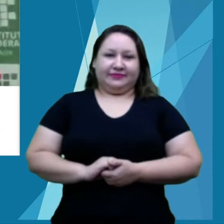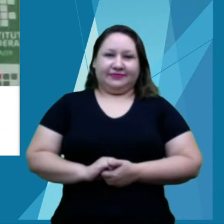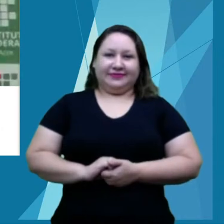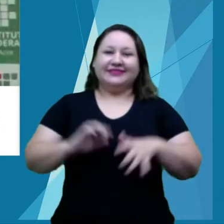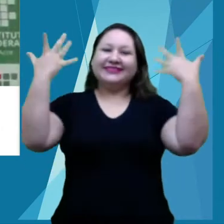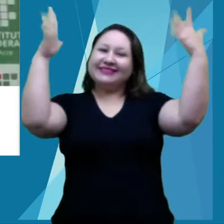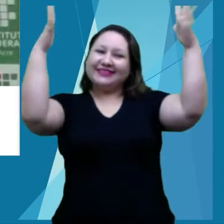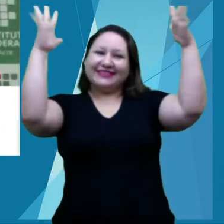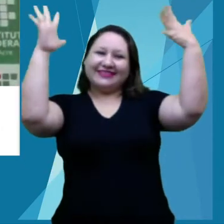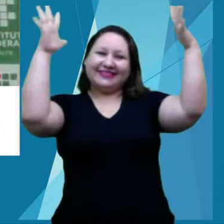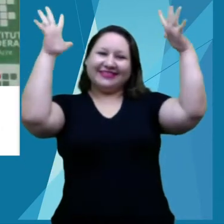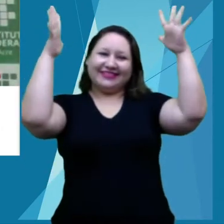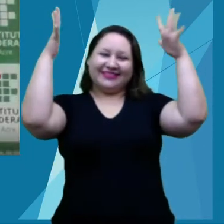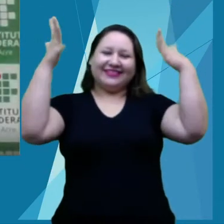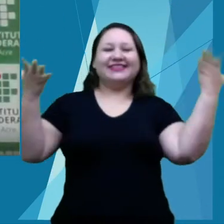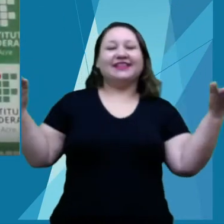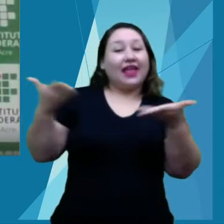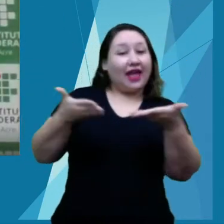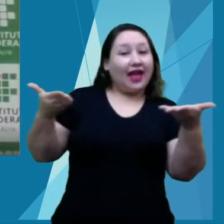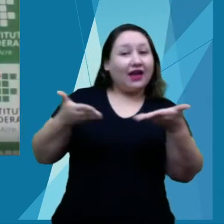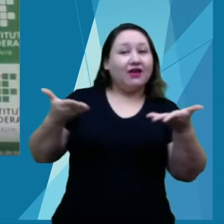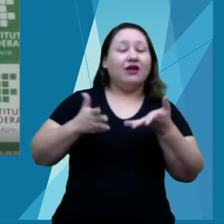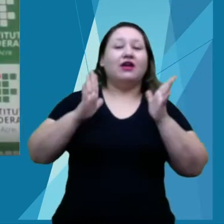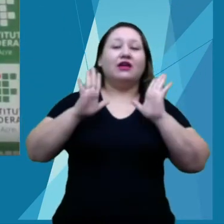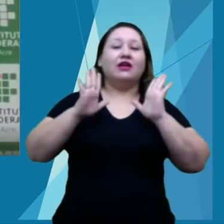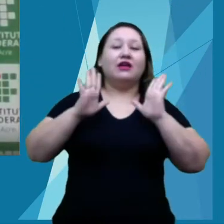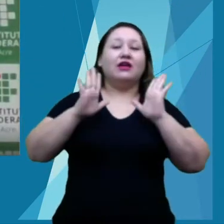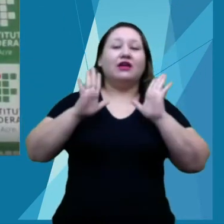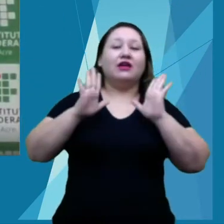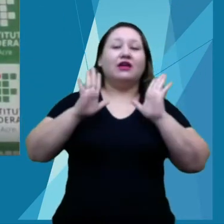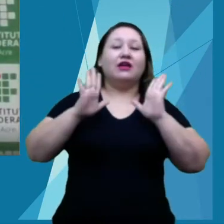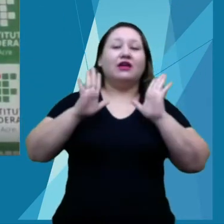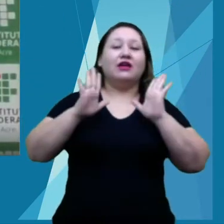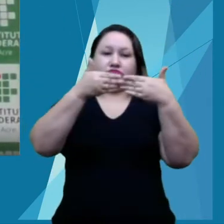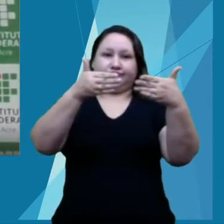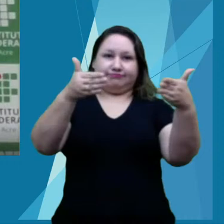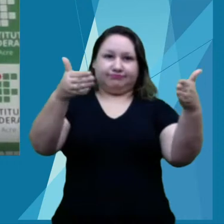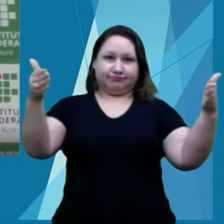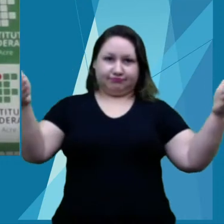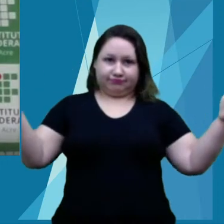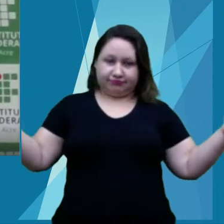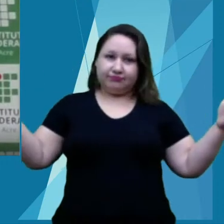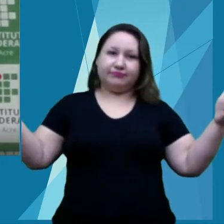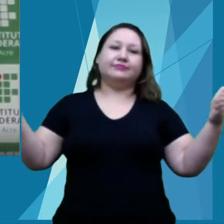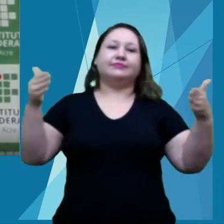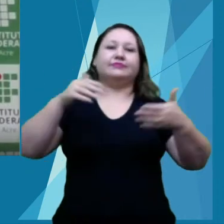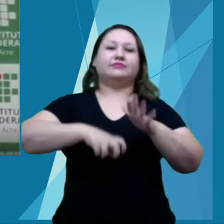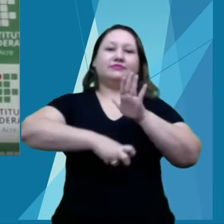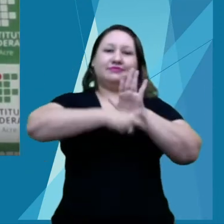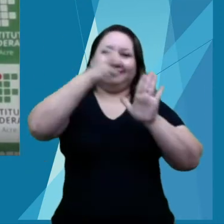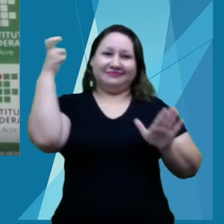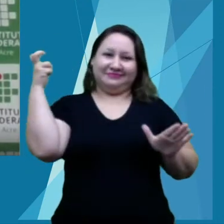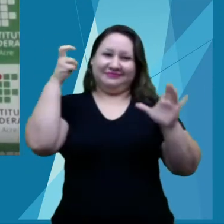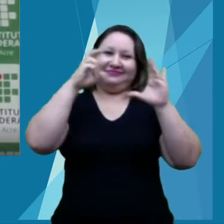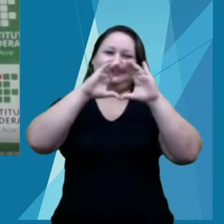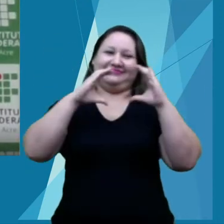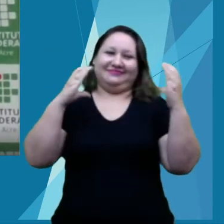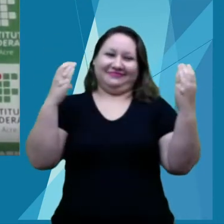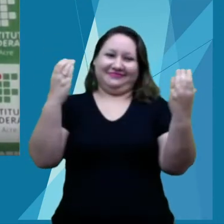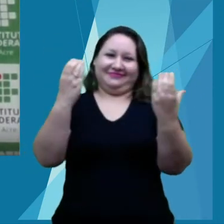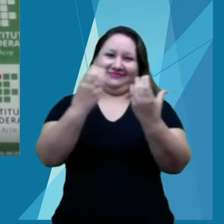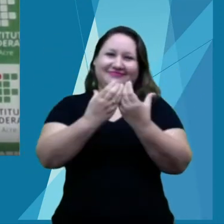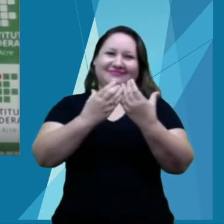E neste momento, encerraremos a solenidade de abertura do quinto conceitê com a